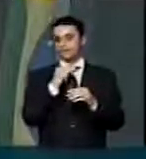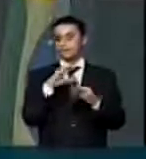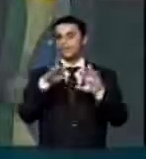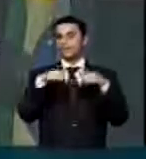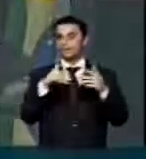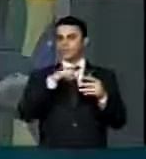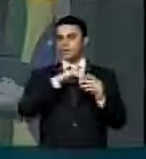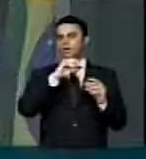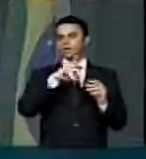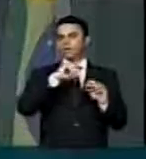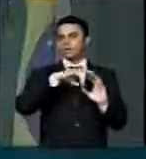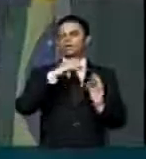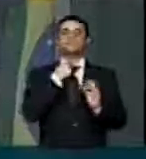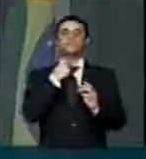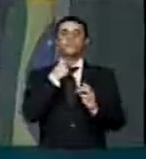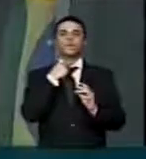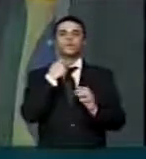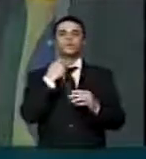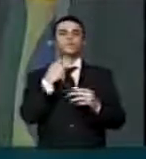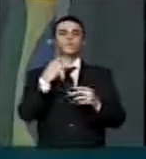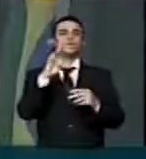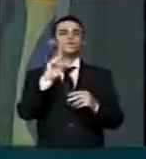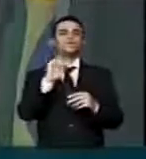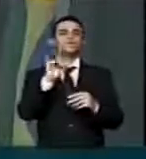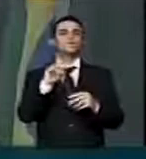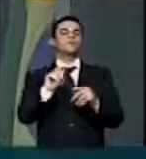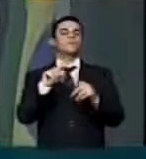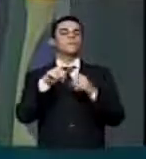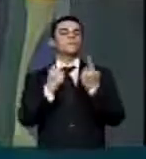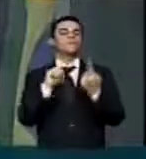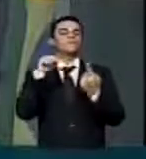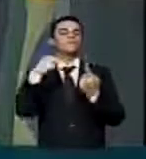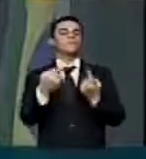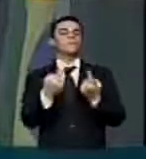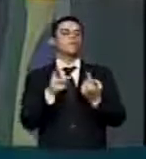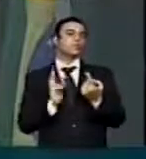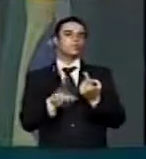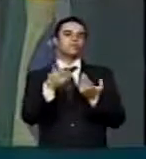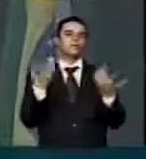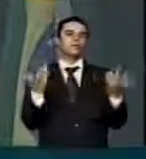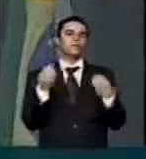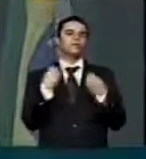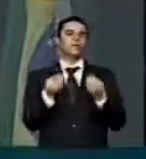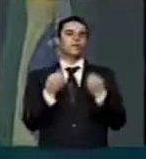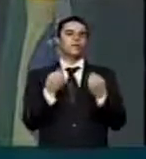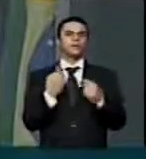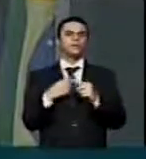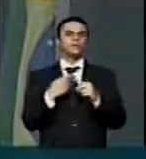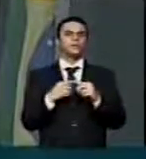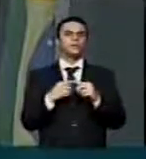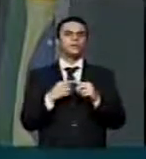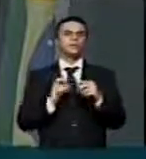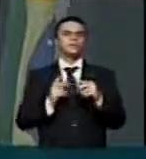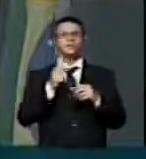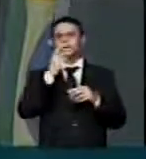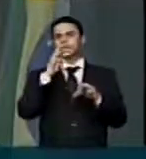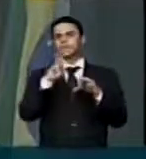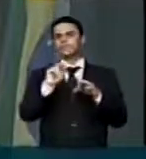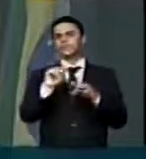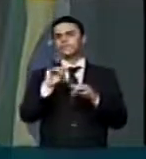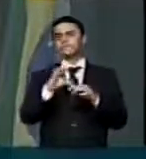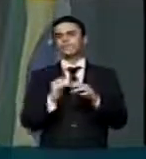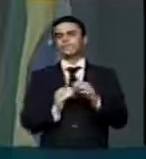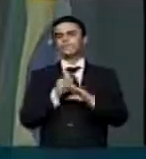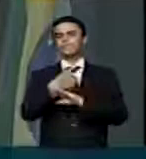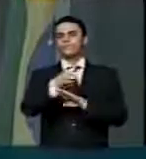tráfico. Fora da Copa, continua essas fronteiras que são queijo suíço, cheio de buraco por onde o tráfico caminha